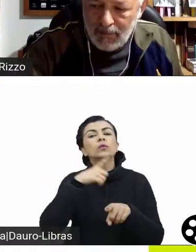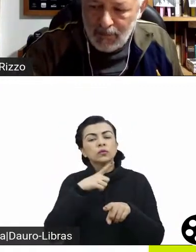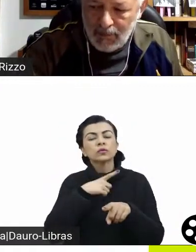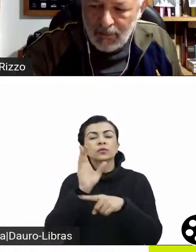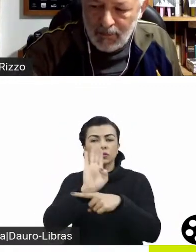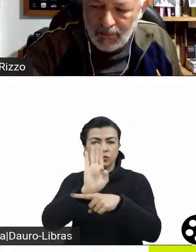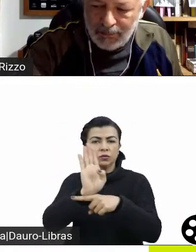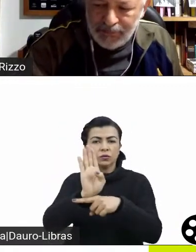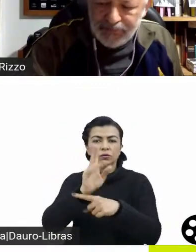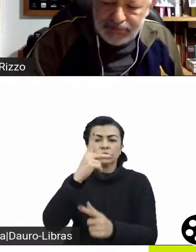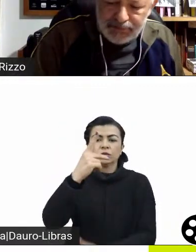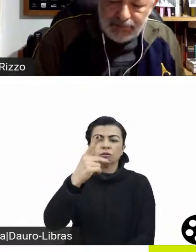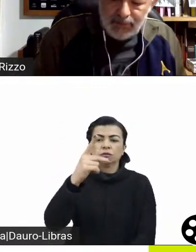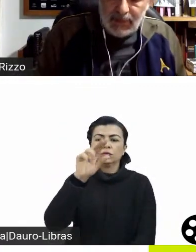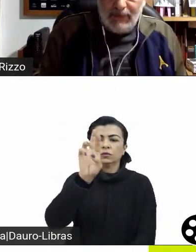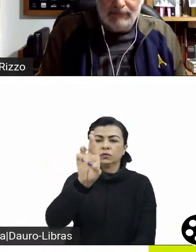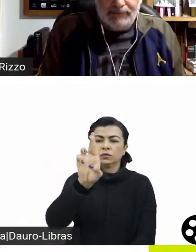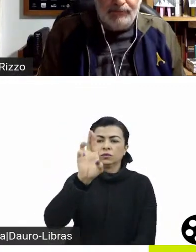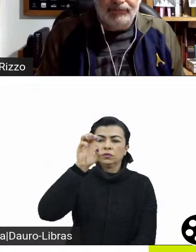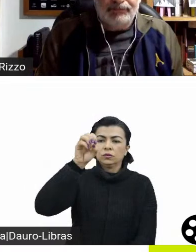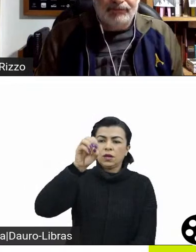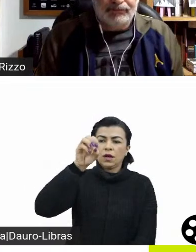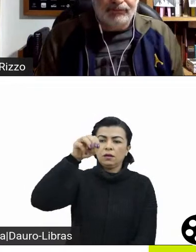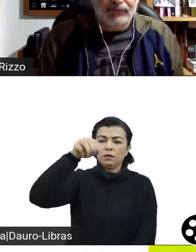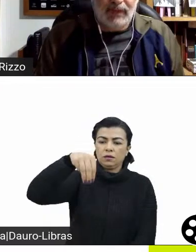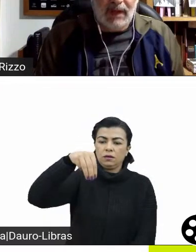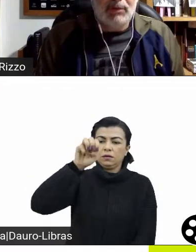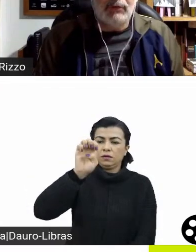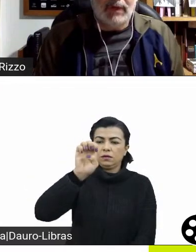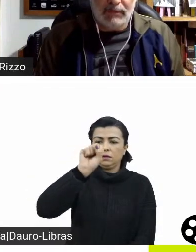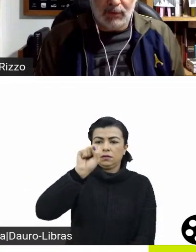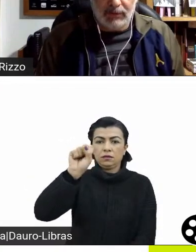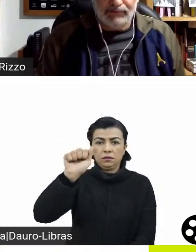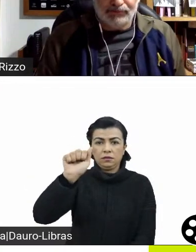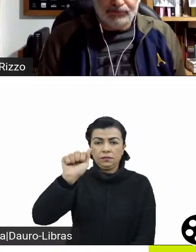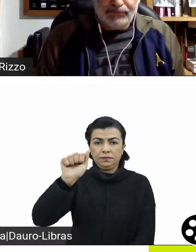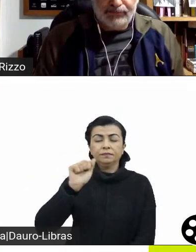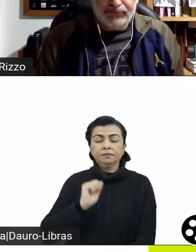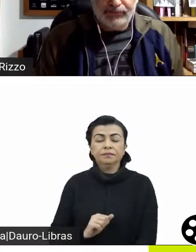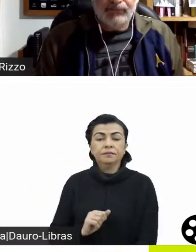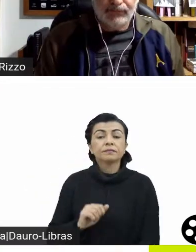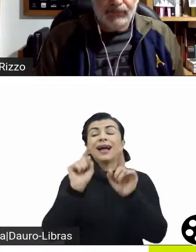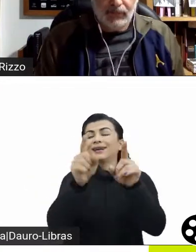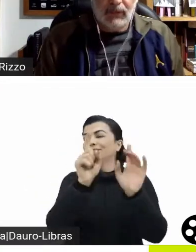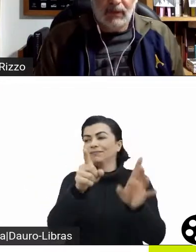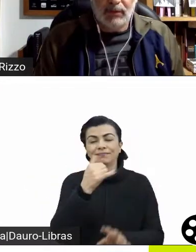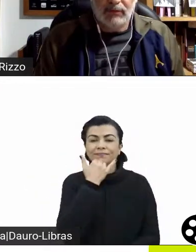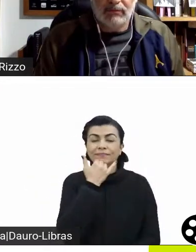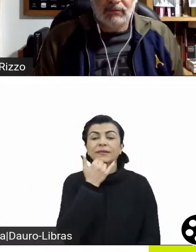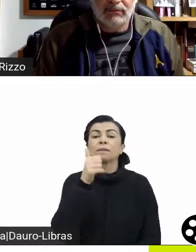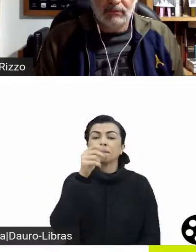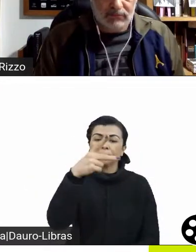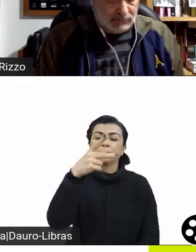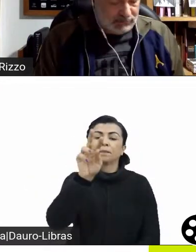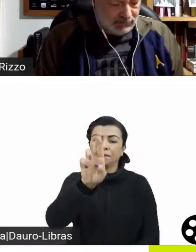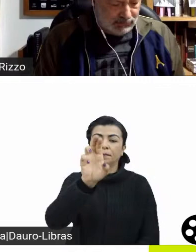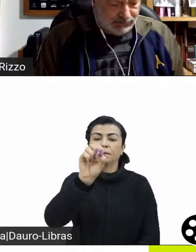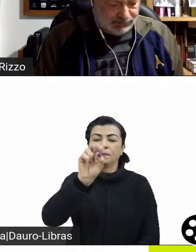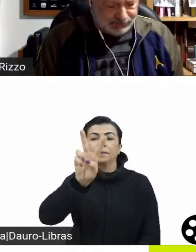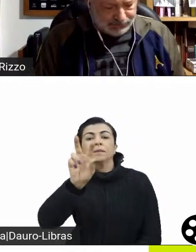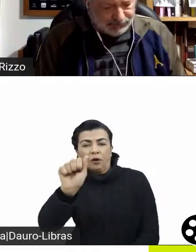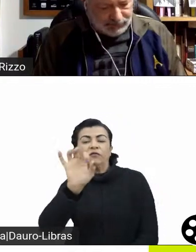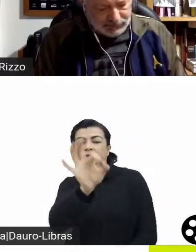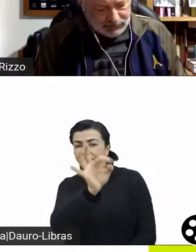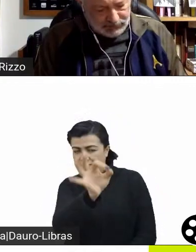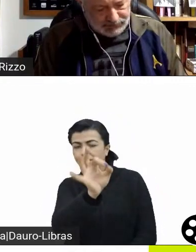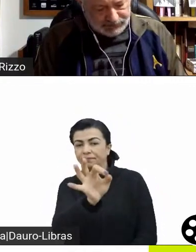título do filme dela em português. Agora não me lembro, fugiu. Mas eles são, aprovo, aprovo. São filmes que foram lançados para mudar